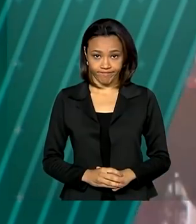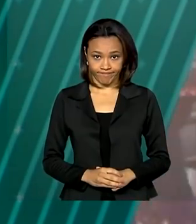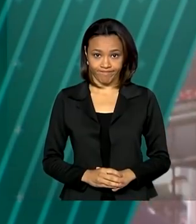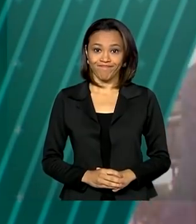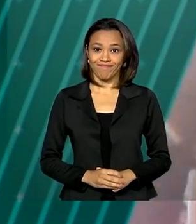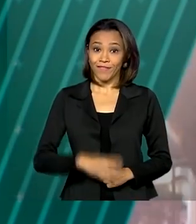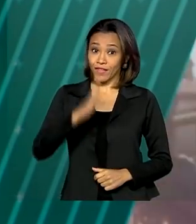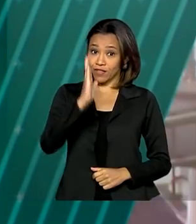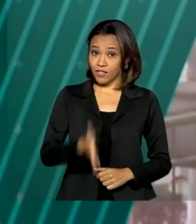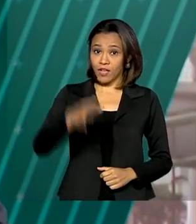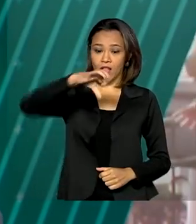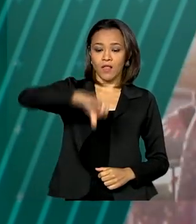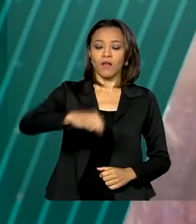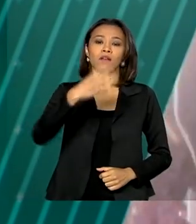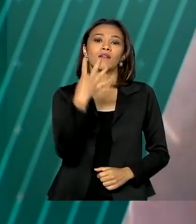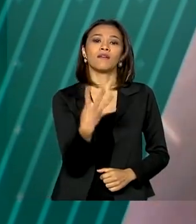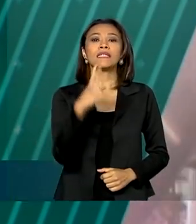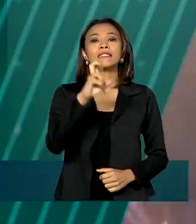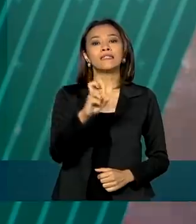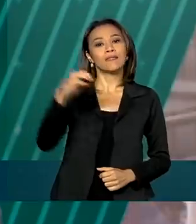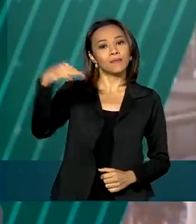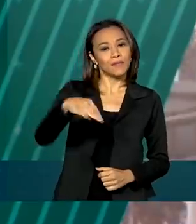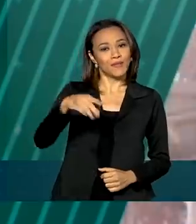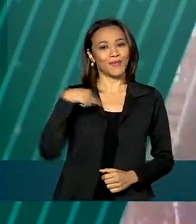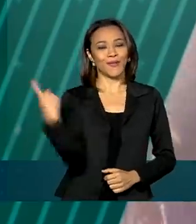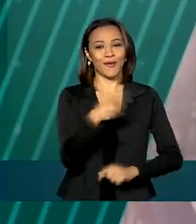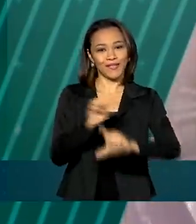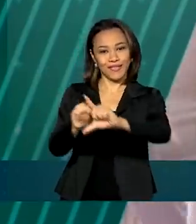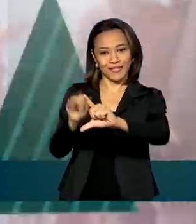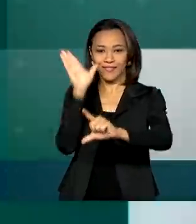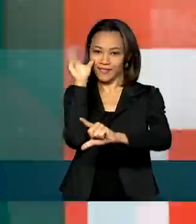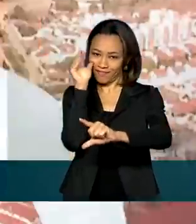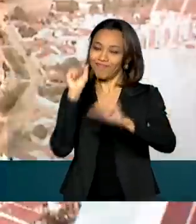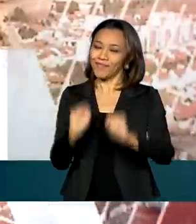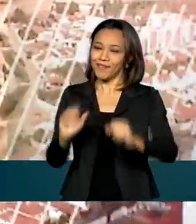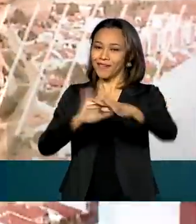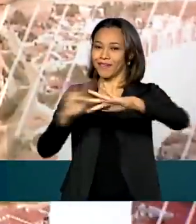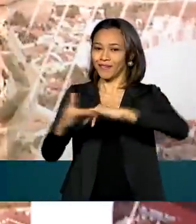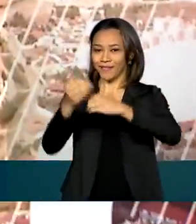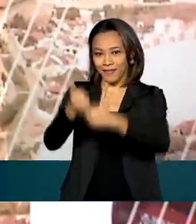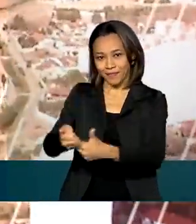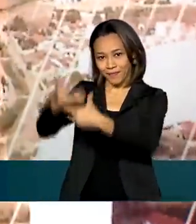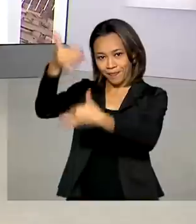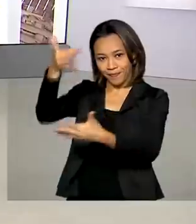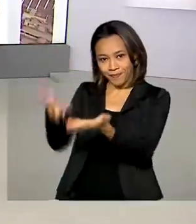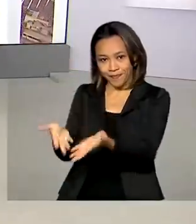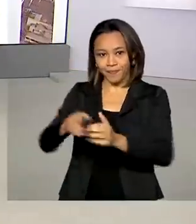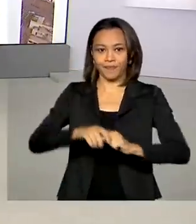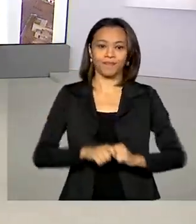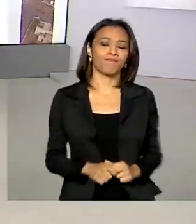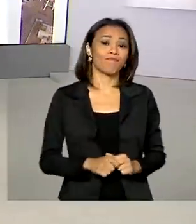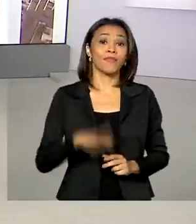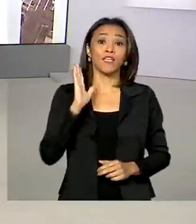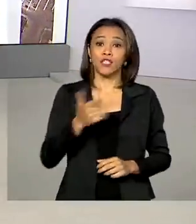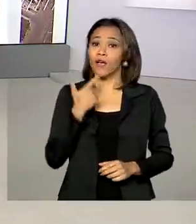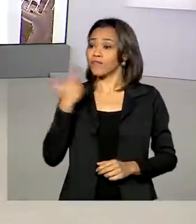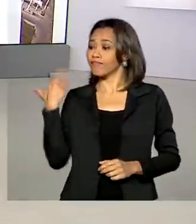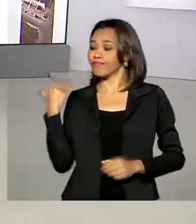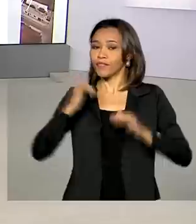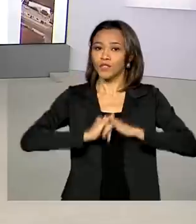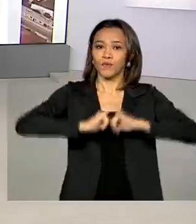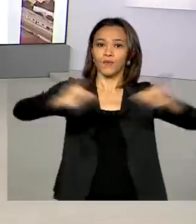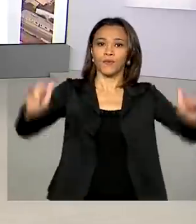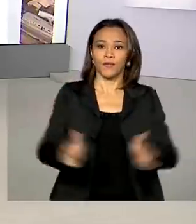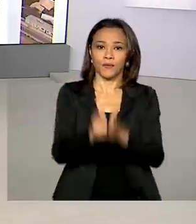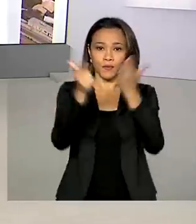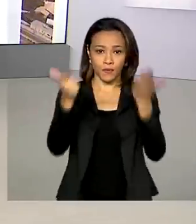São 9 horas e 45 minutos. Estamos ao vivo também pelas redes sociais. Foi publicado no Diário